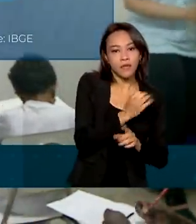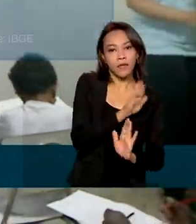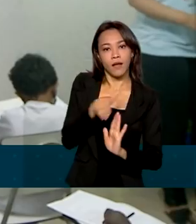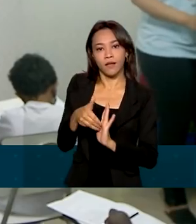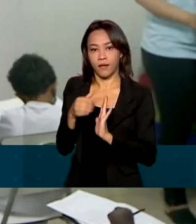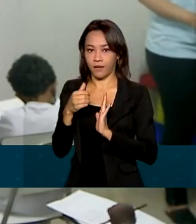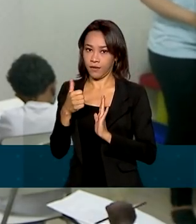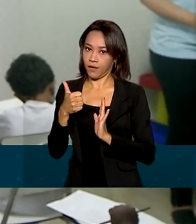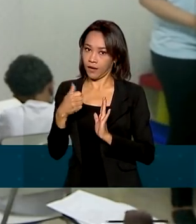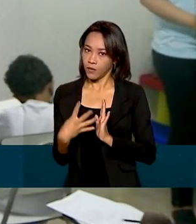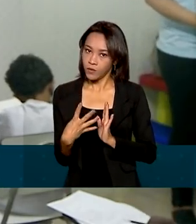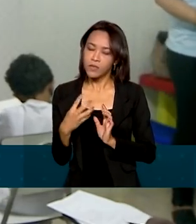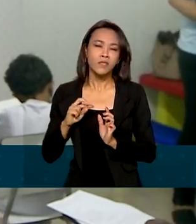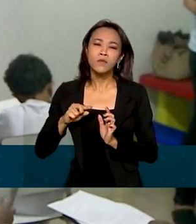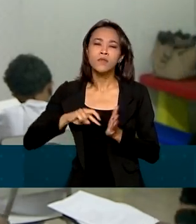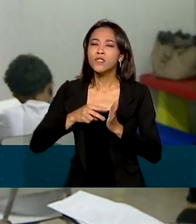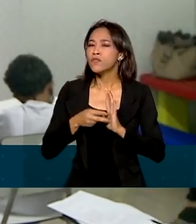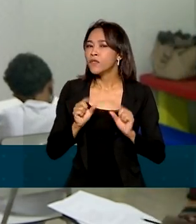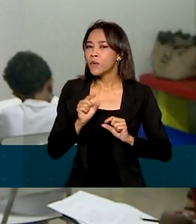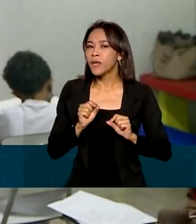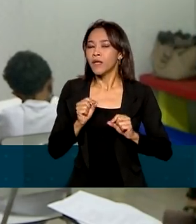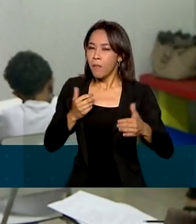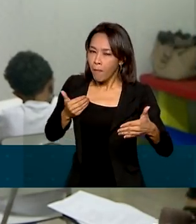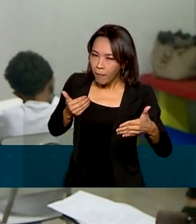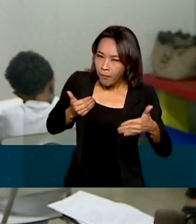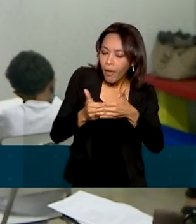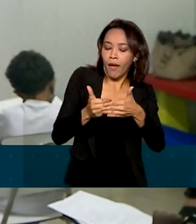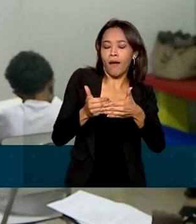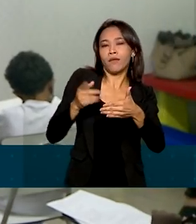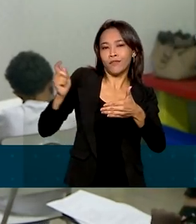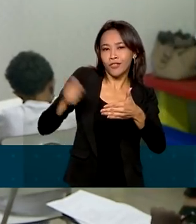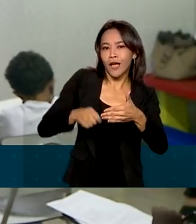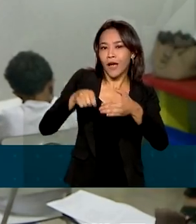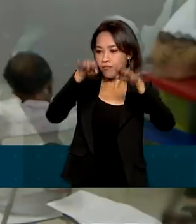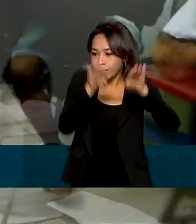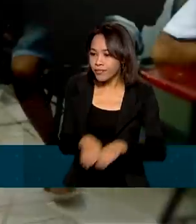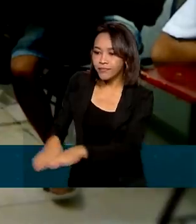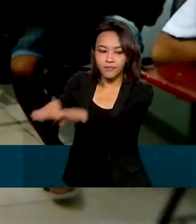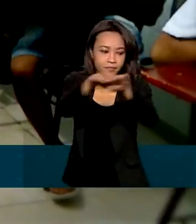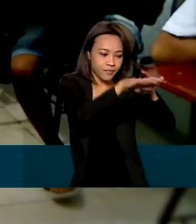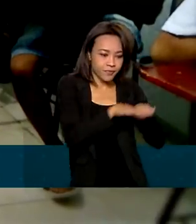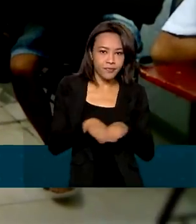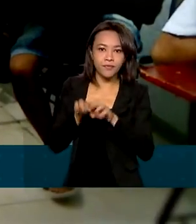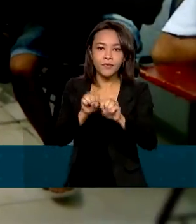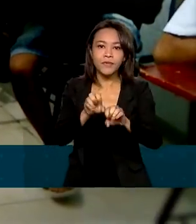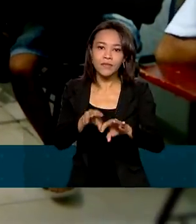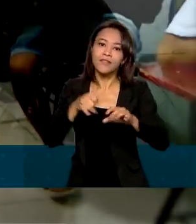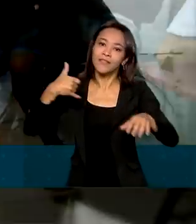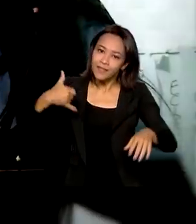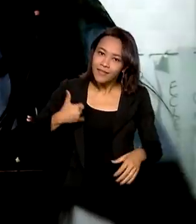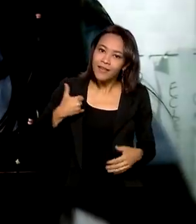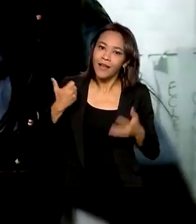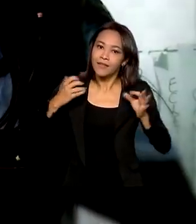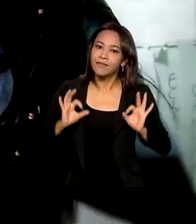14 anos. Ou seja, estamos muito próximos da universalização do ensino nesta faixa etária.